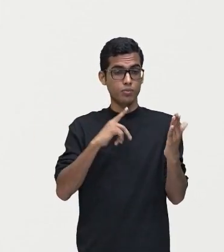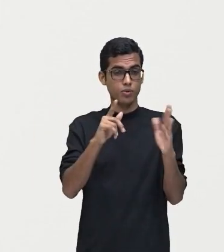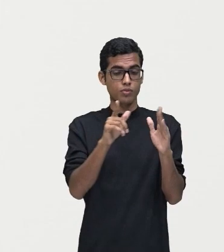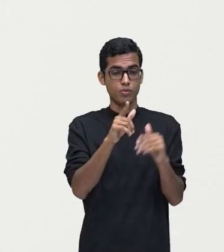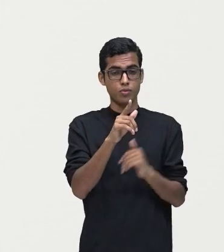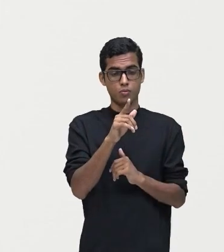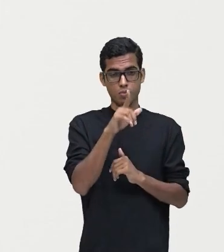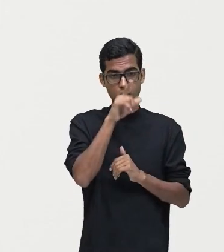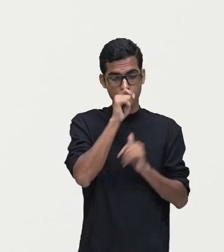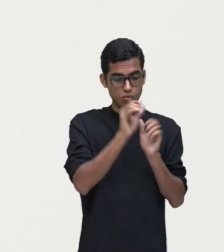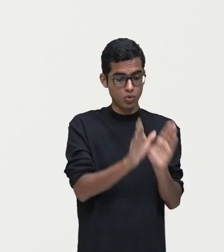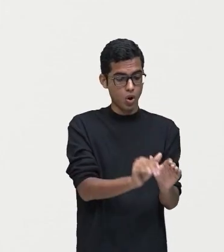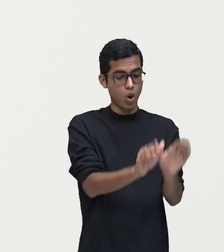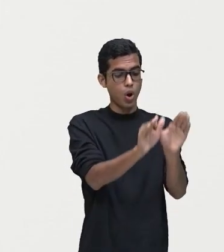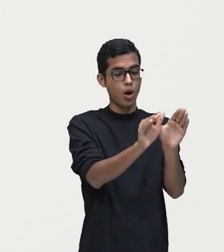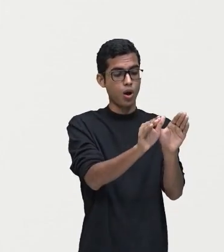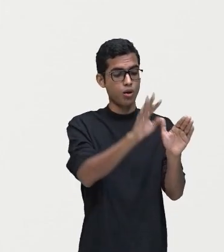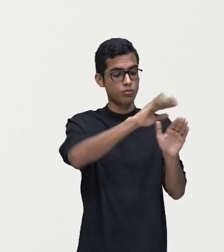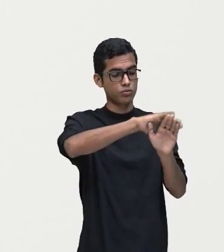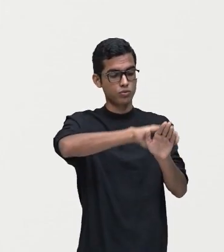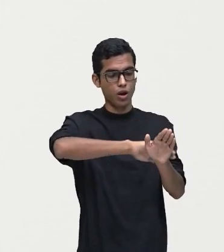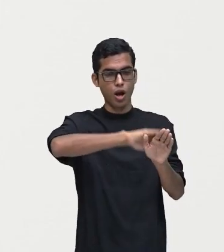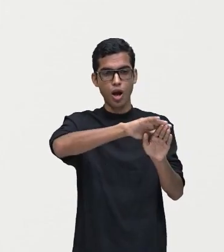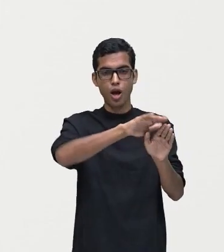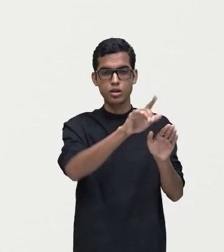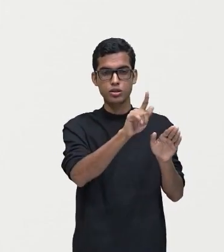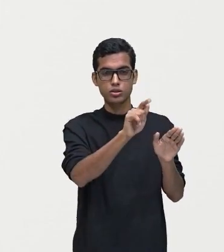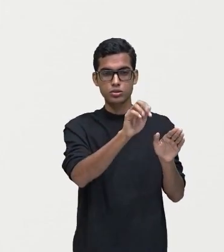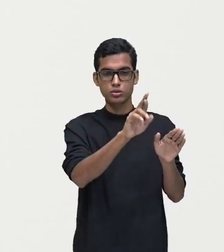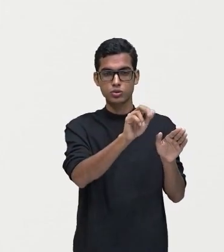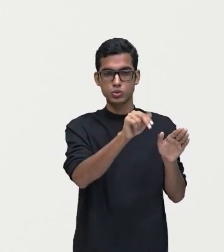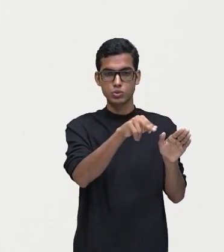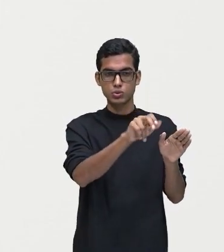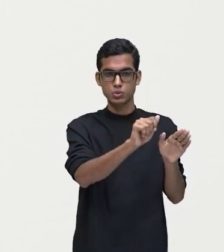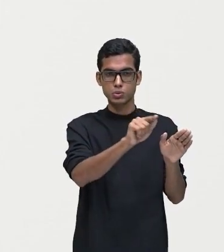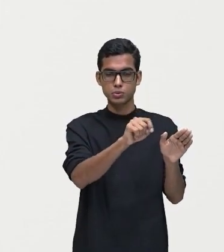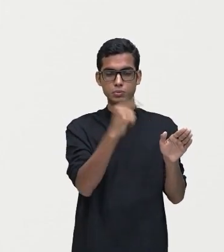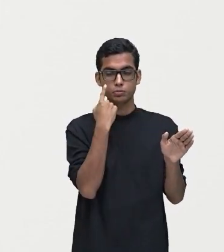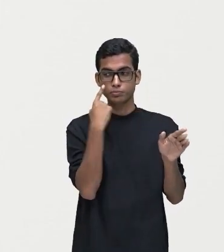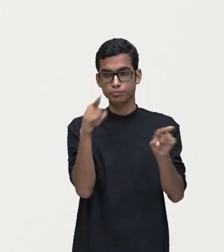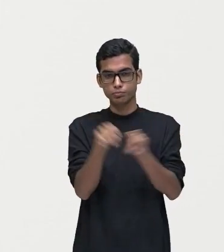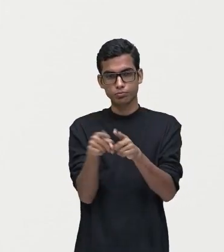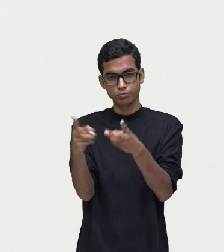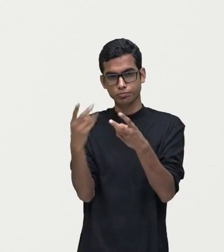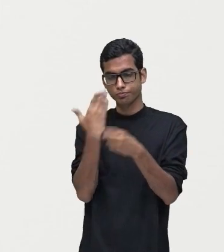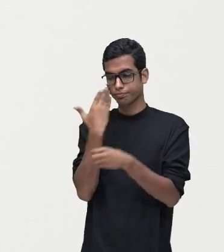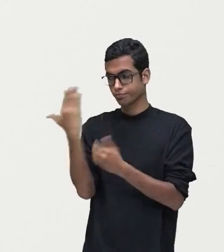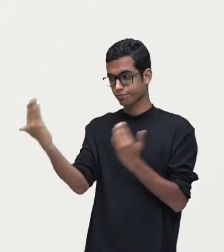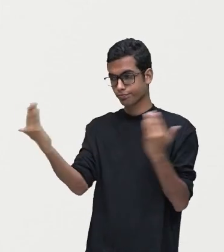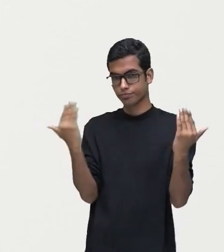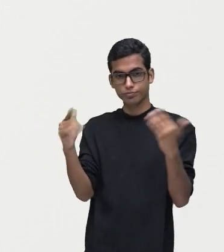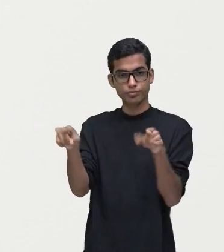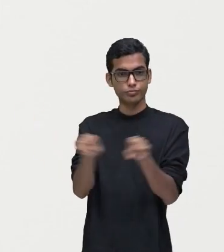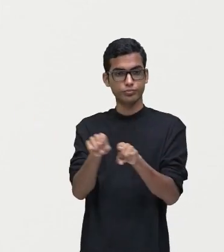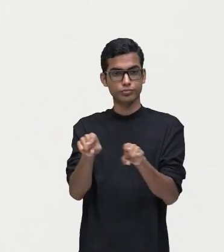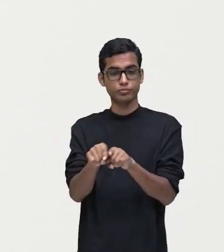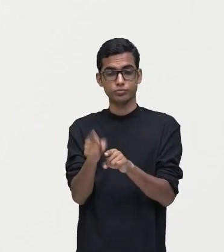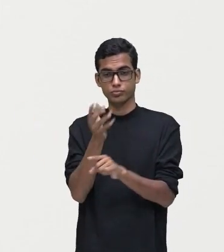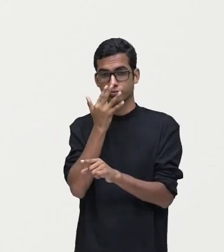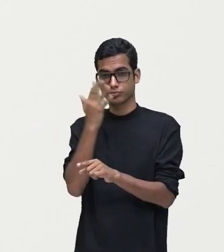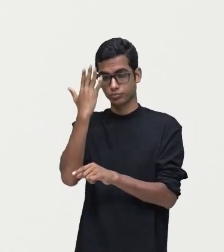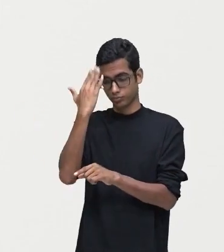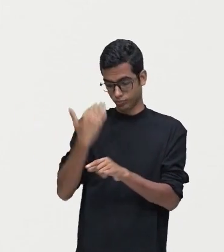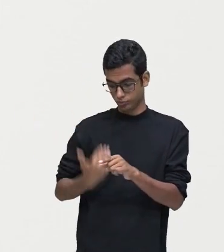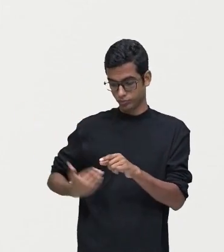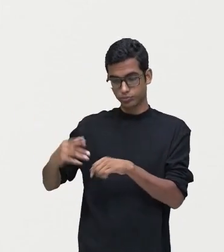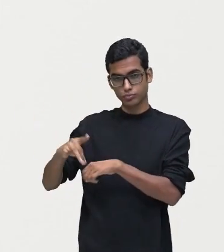estabelece uma comparação, certo? E observem que ele intensifica a cor negra do cabelo da Iracema.